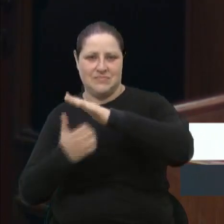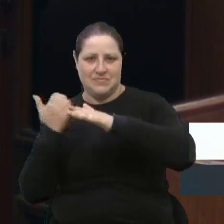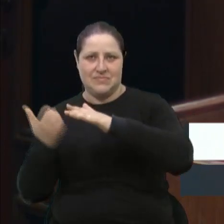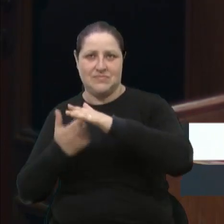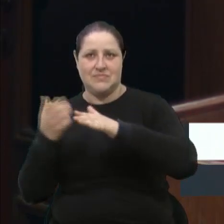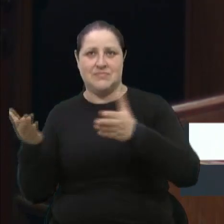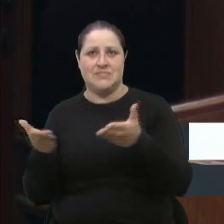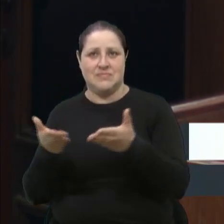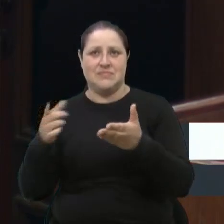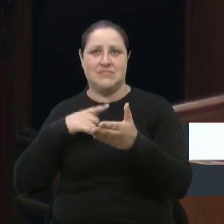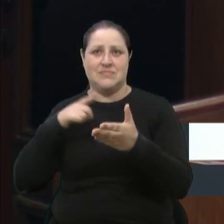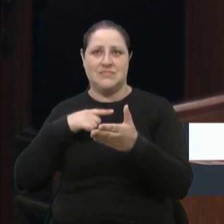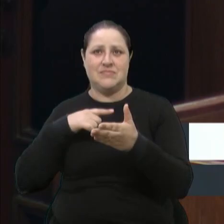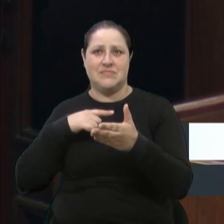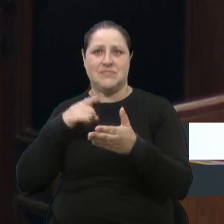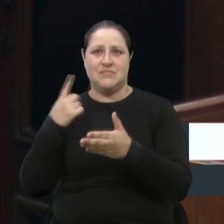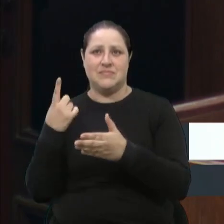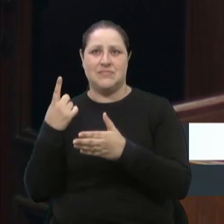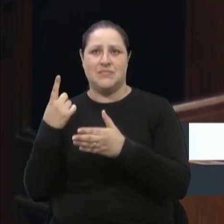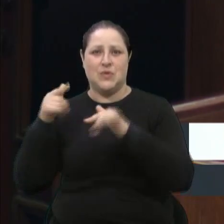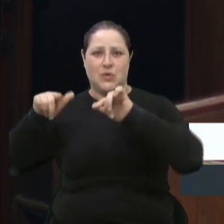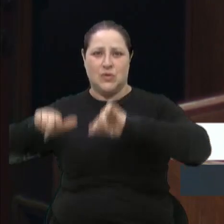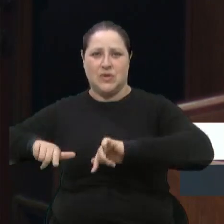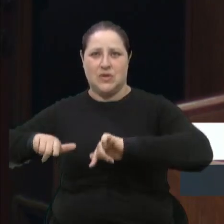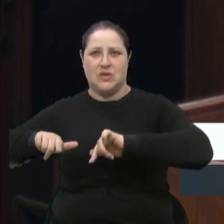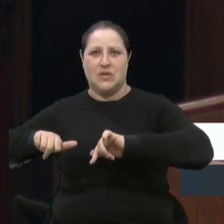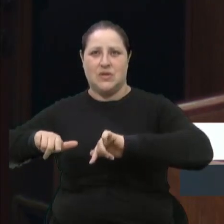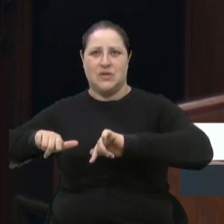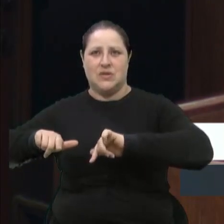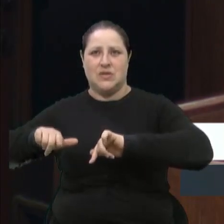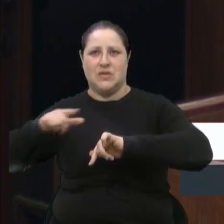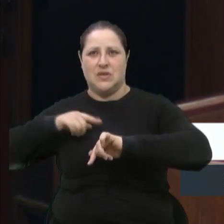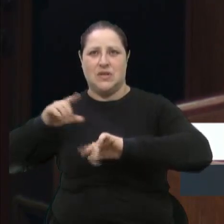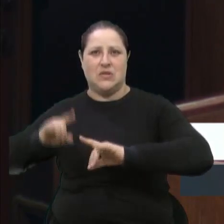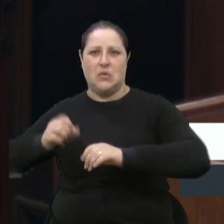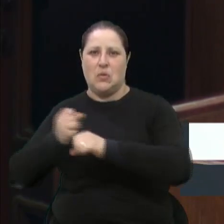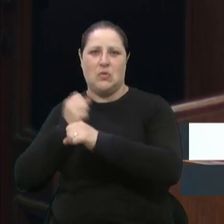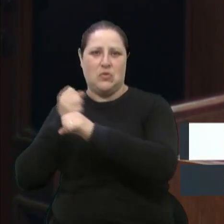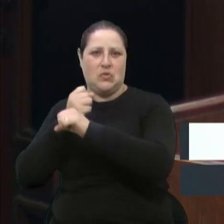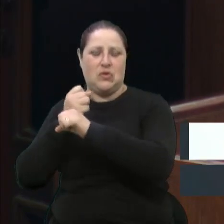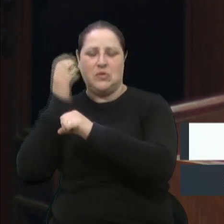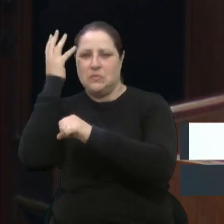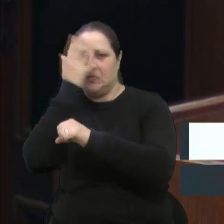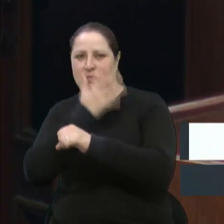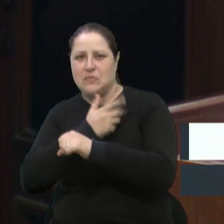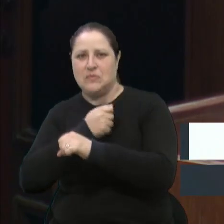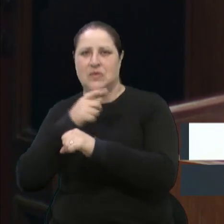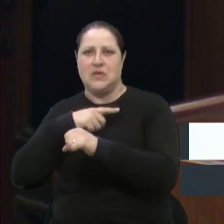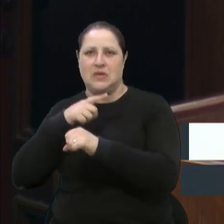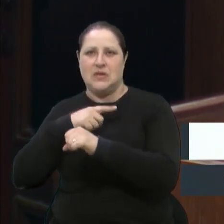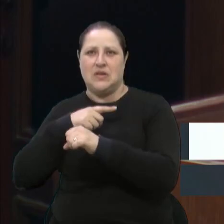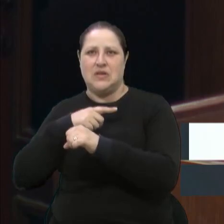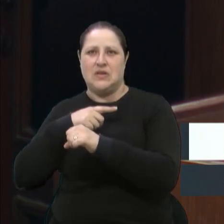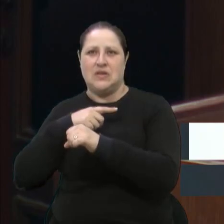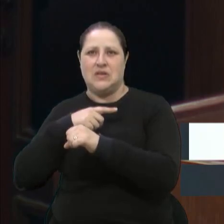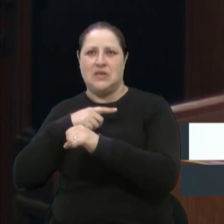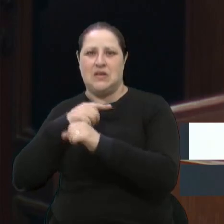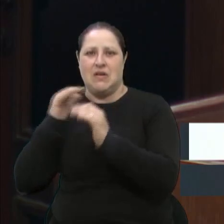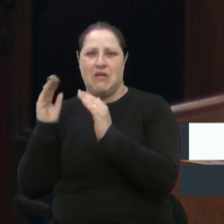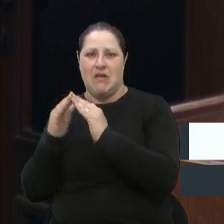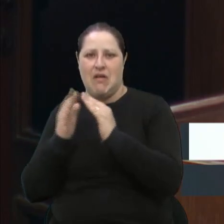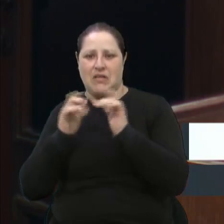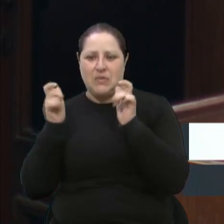fazendo um empreendimento incrível, o Villa Deitrone, que traz uma série de réplicas de toda a imigração italiana,